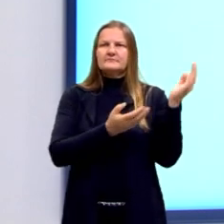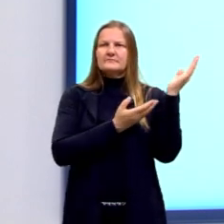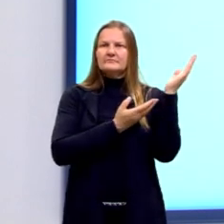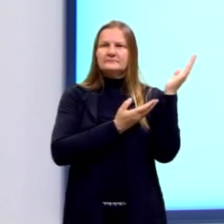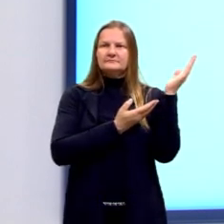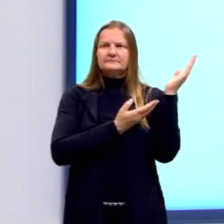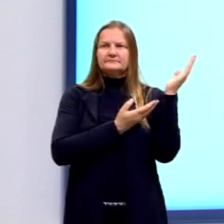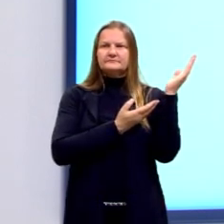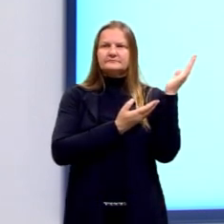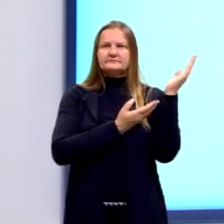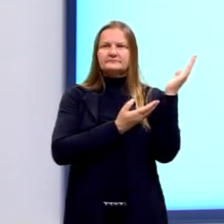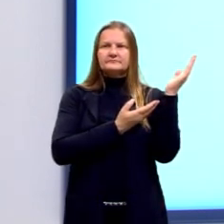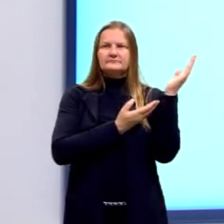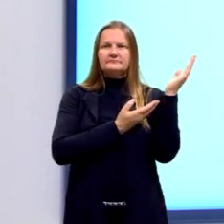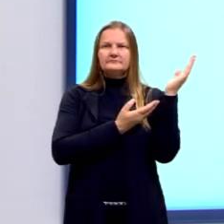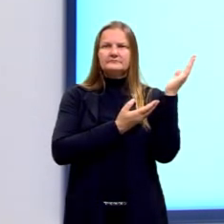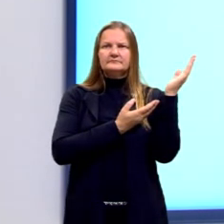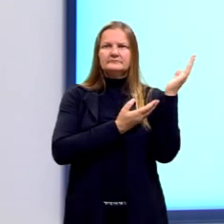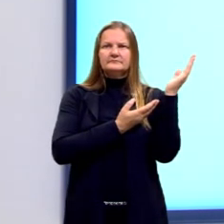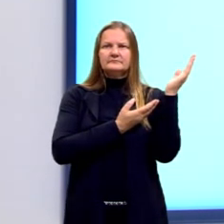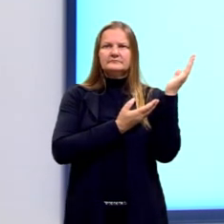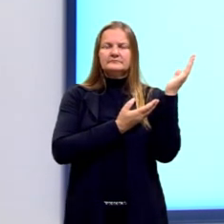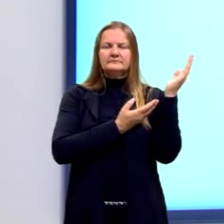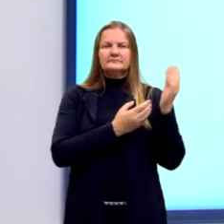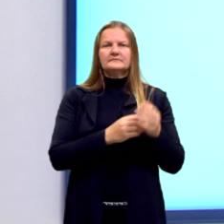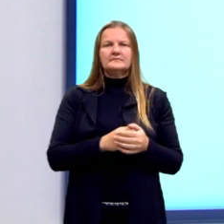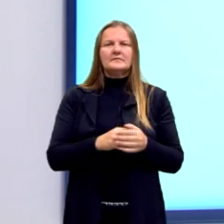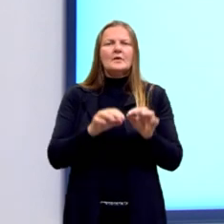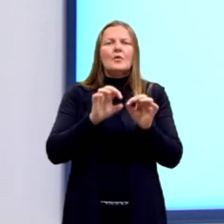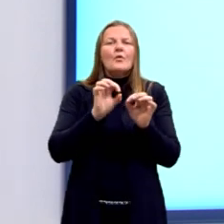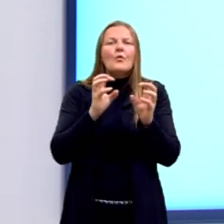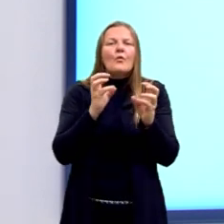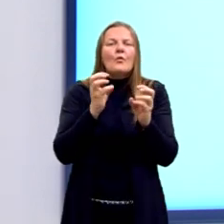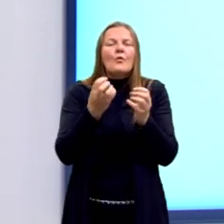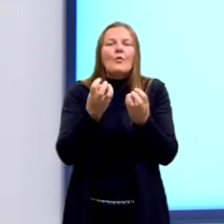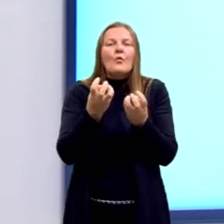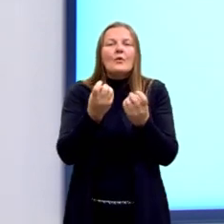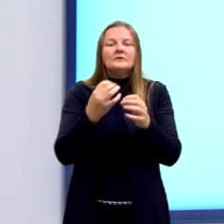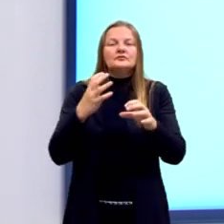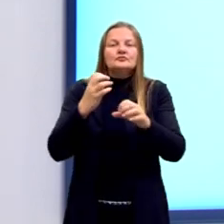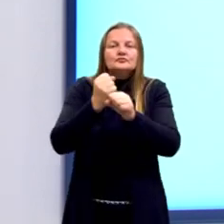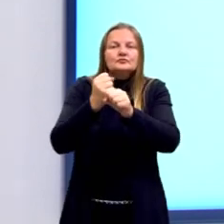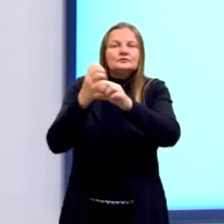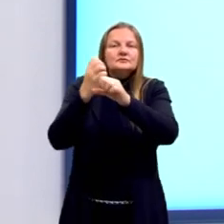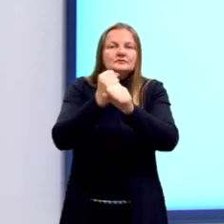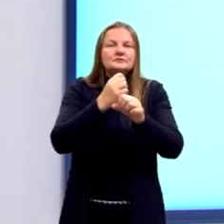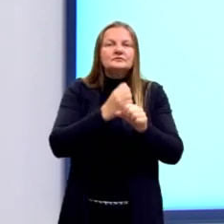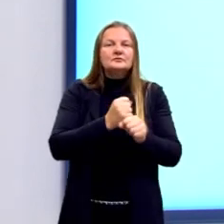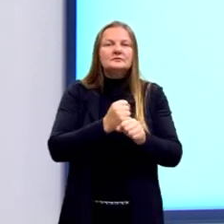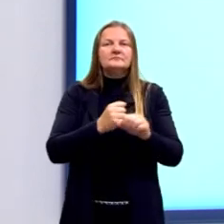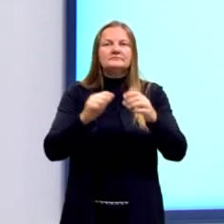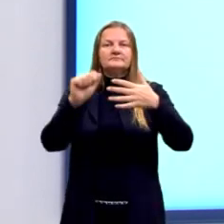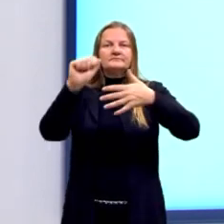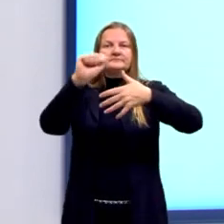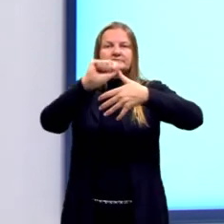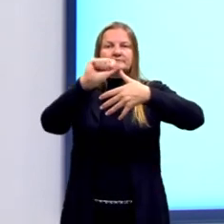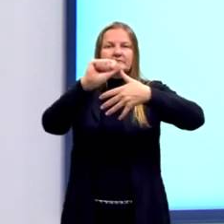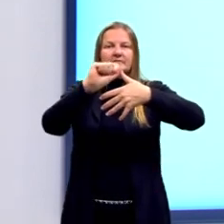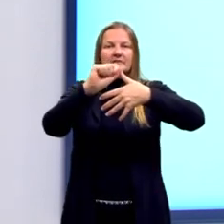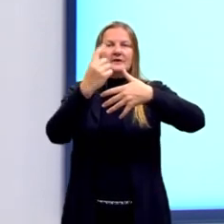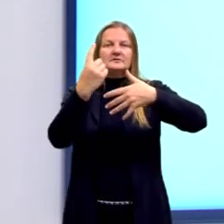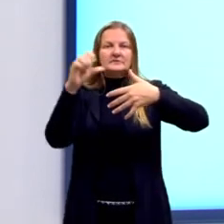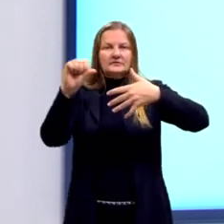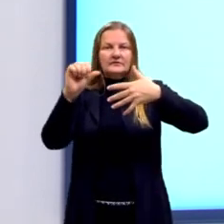BE e segmento EC? Então, temos as nossas alternativas, letra A,